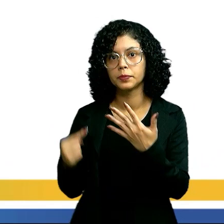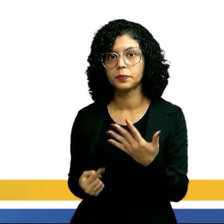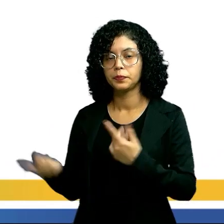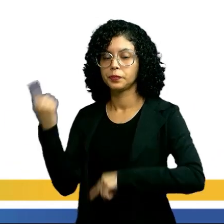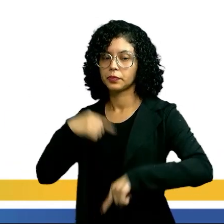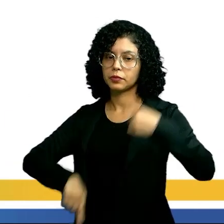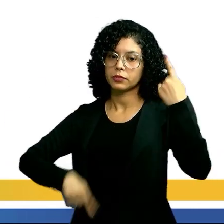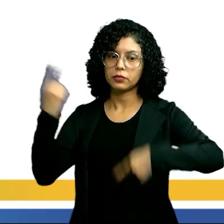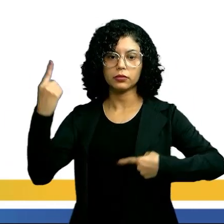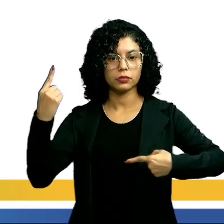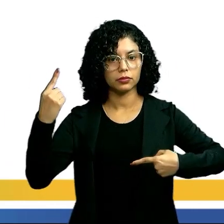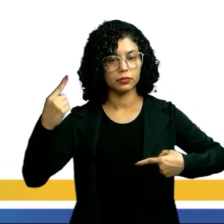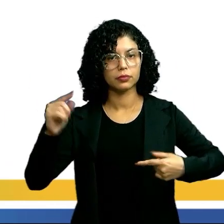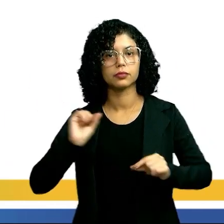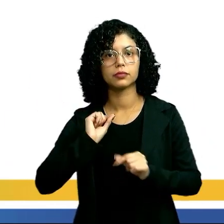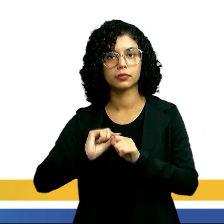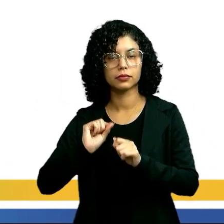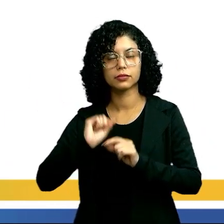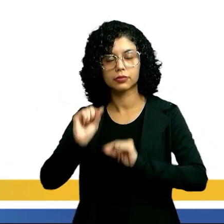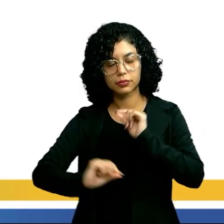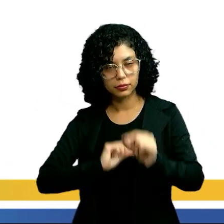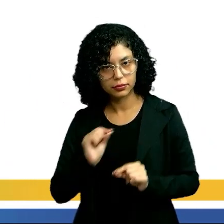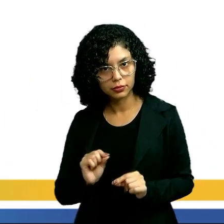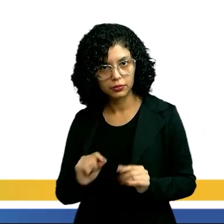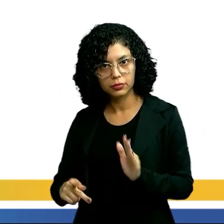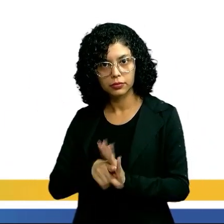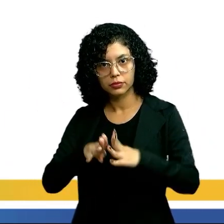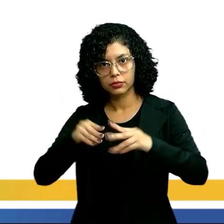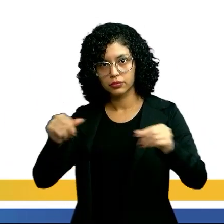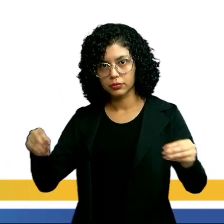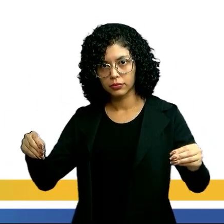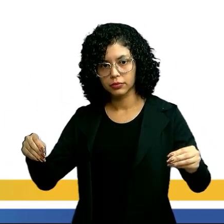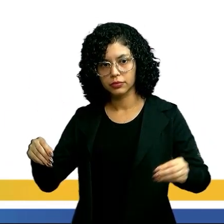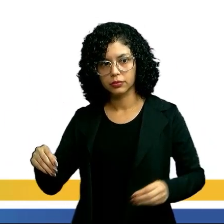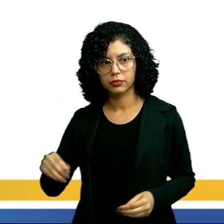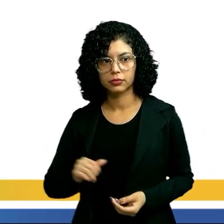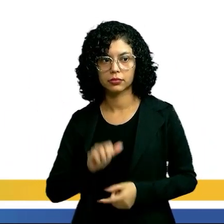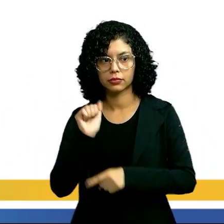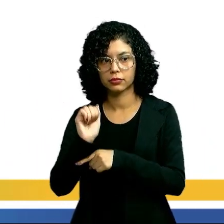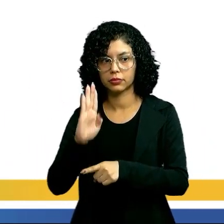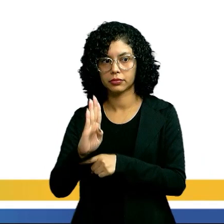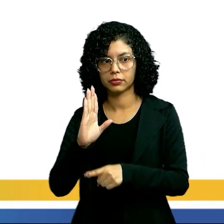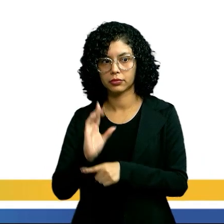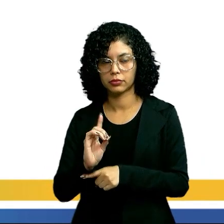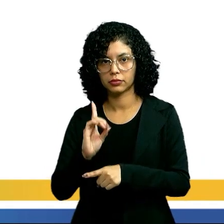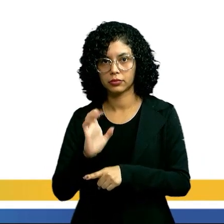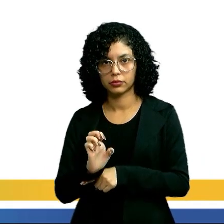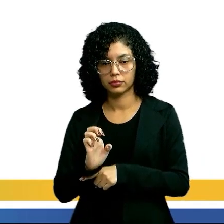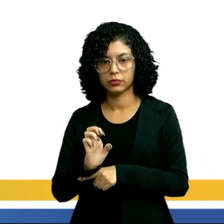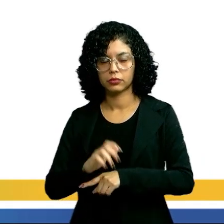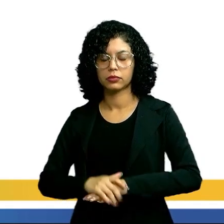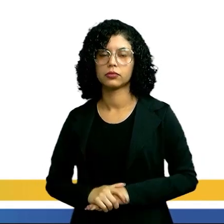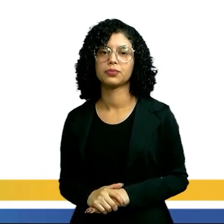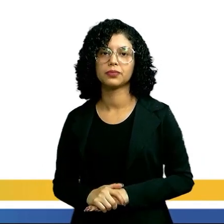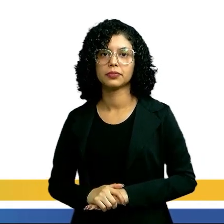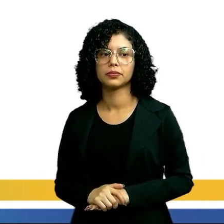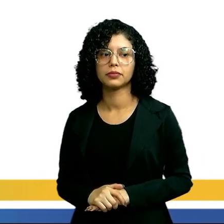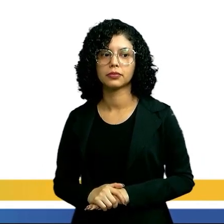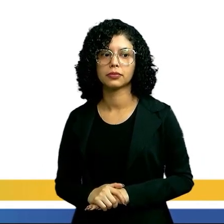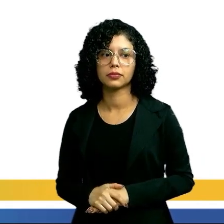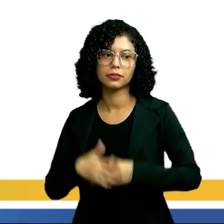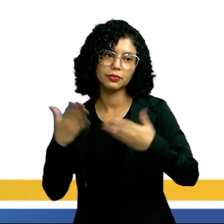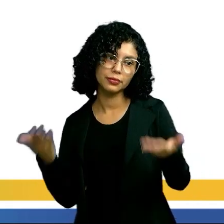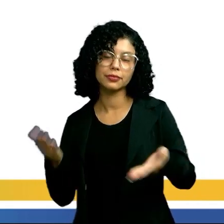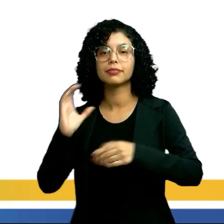sucesso adaptativo fez com que ele fosse para o ambiente terrestre? Alternativa A, B, C, D, OI.